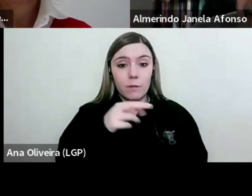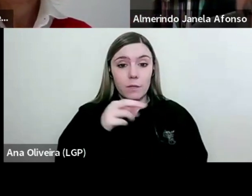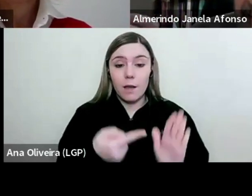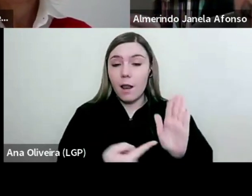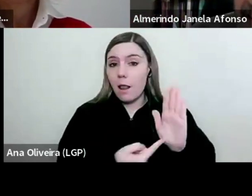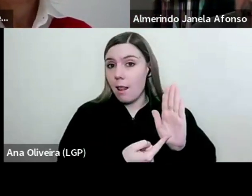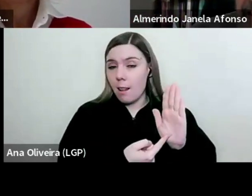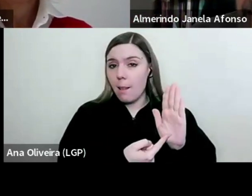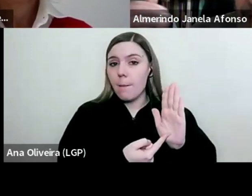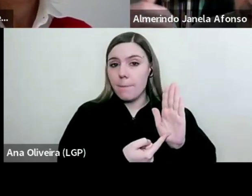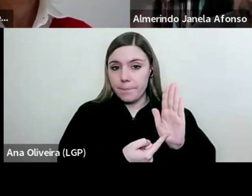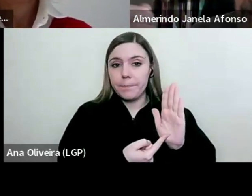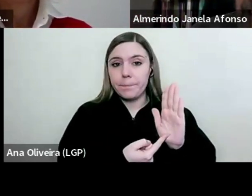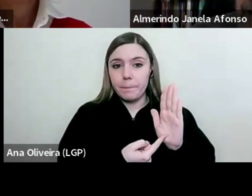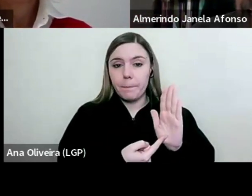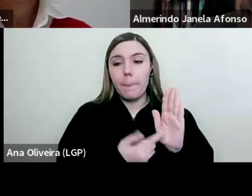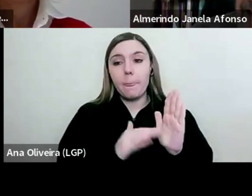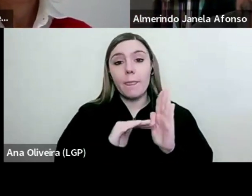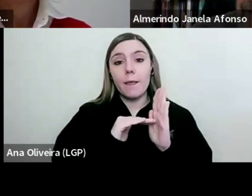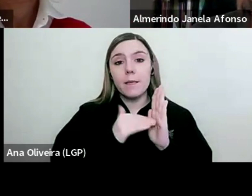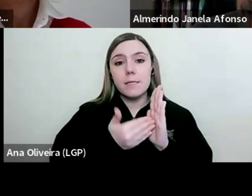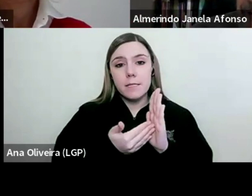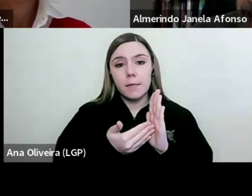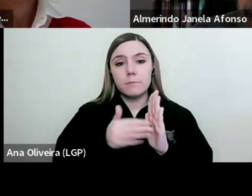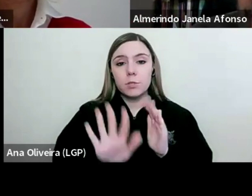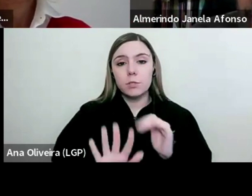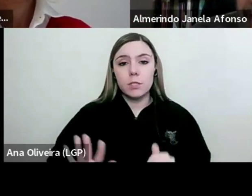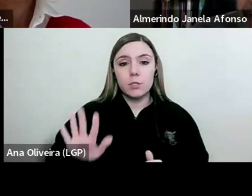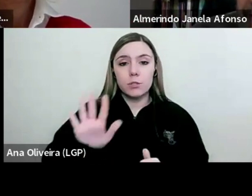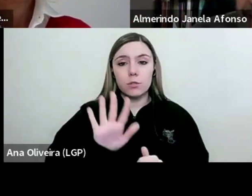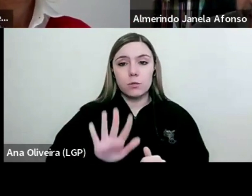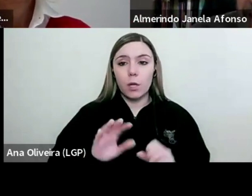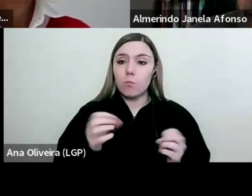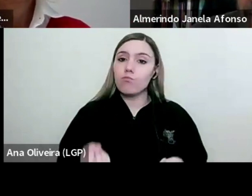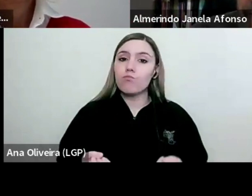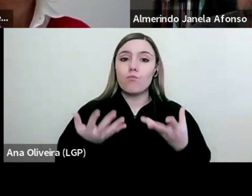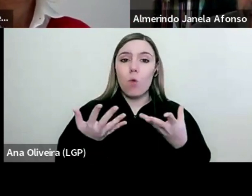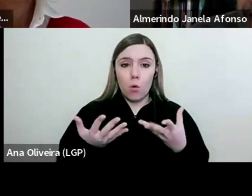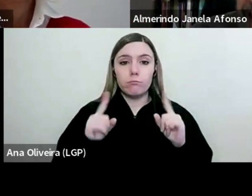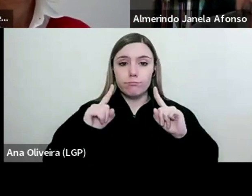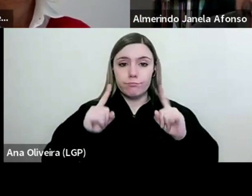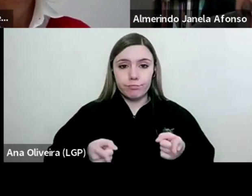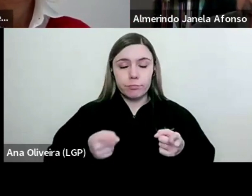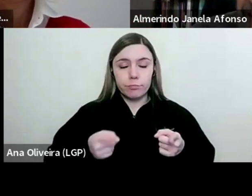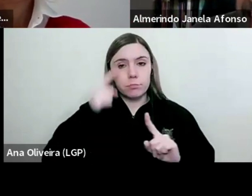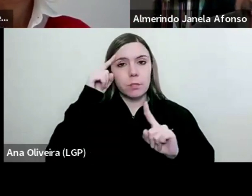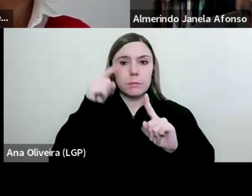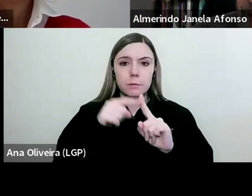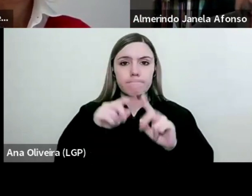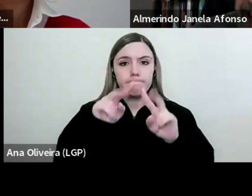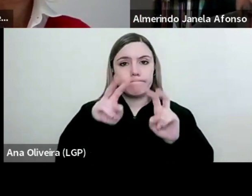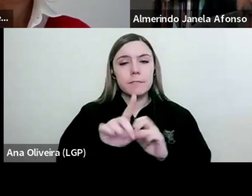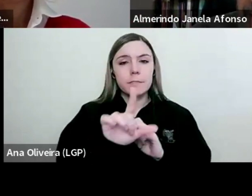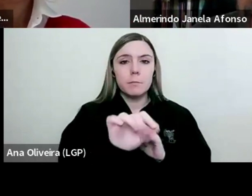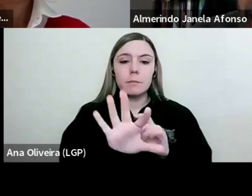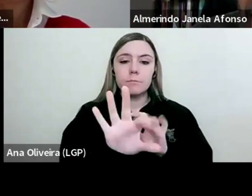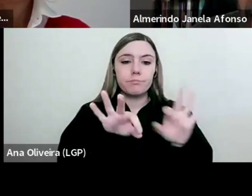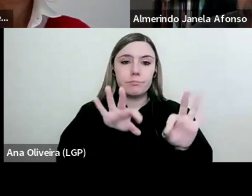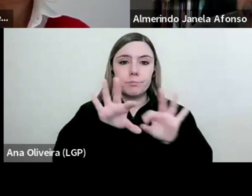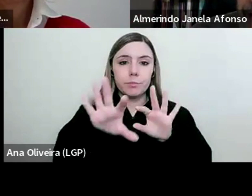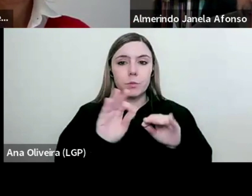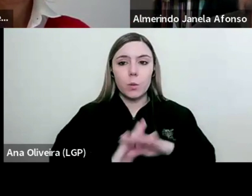em que os exames nacionais são, de facto, instituídos com a função de certificação e seleção no acesso